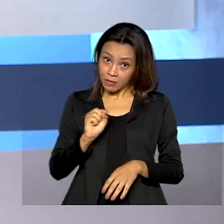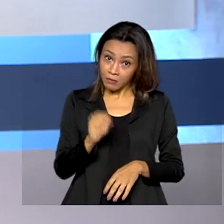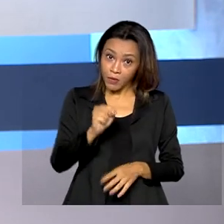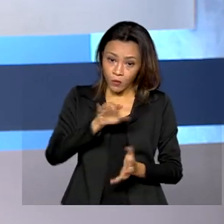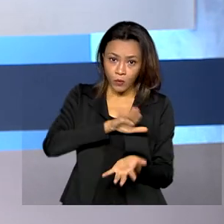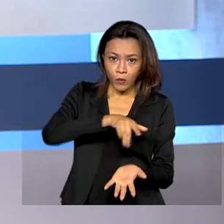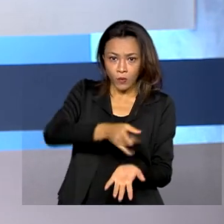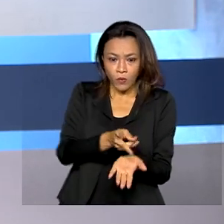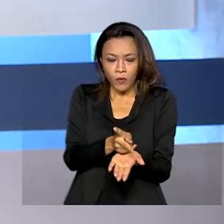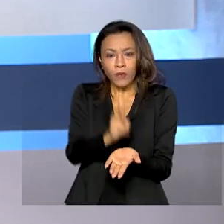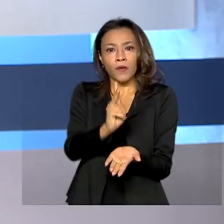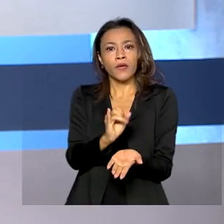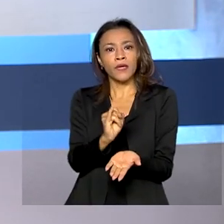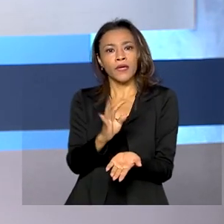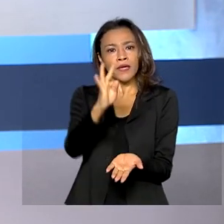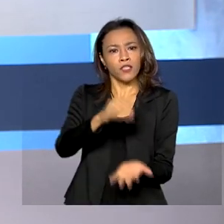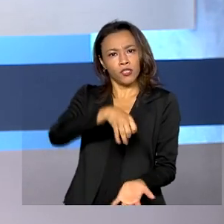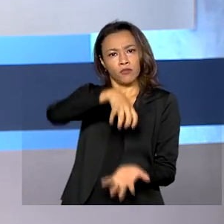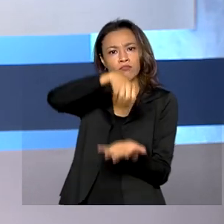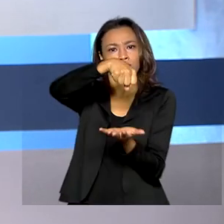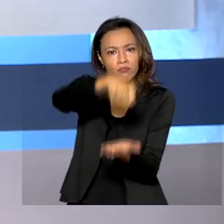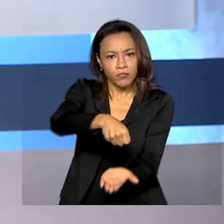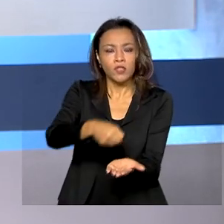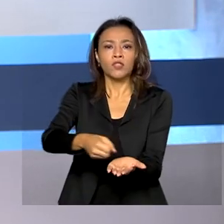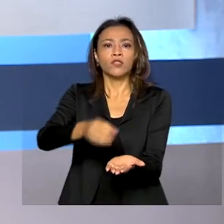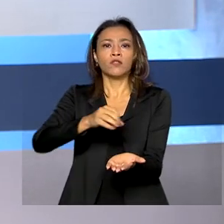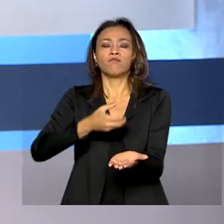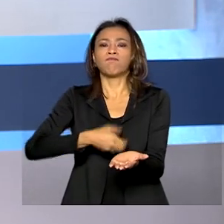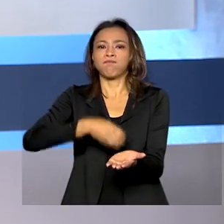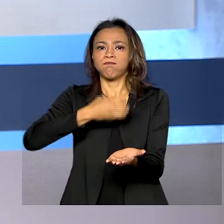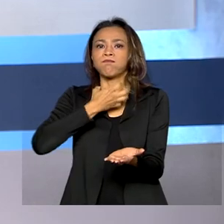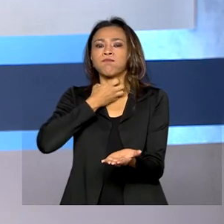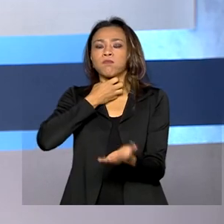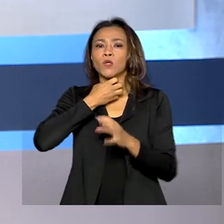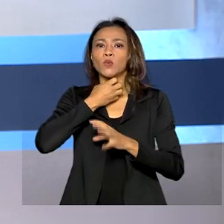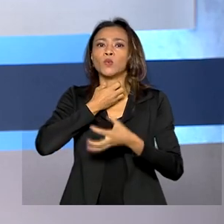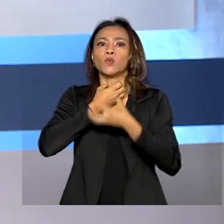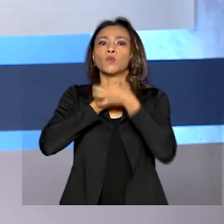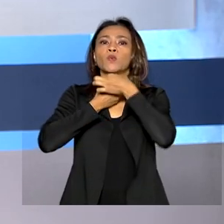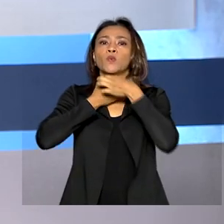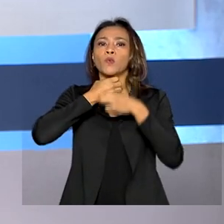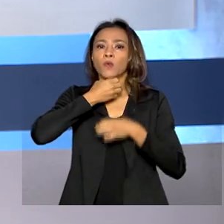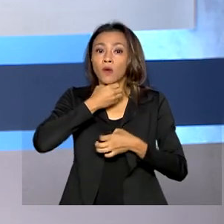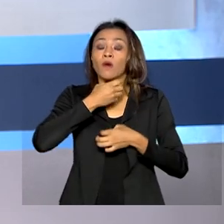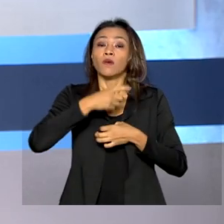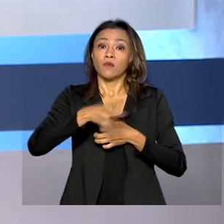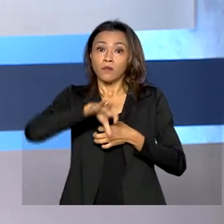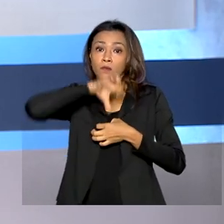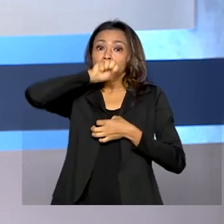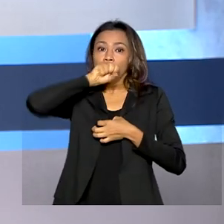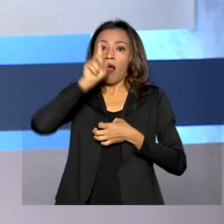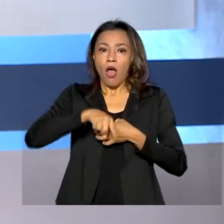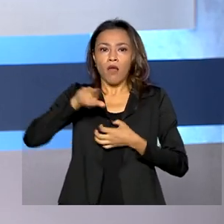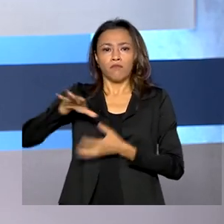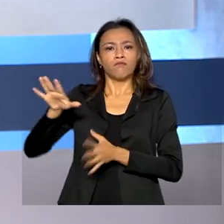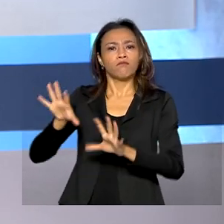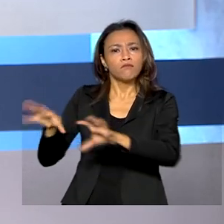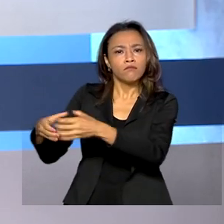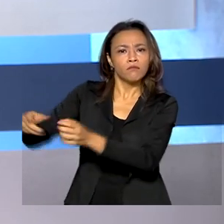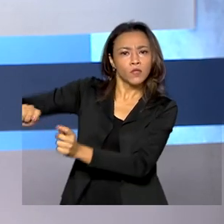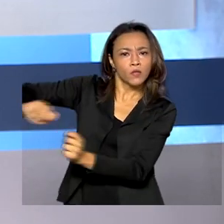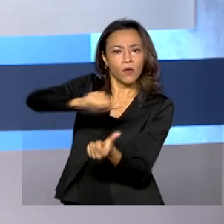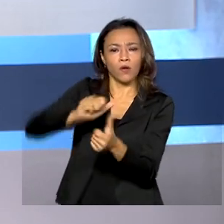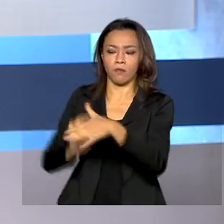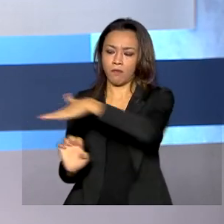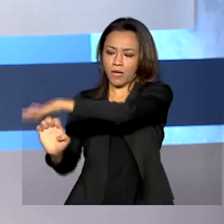intubação vão ser distribuídos ainda hoje pelo Ministério da Saúde. Os medicamentos foram doados por um conjunto de empresas que compraram os